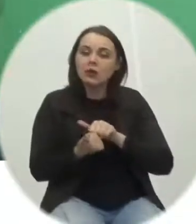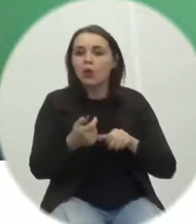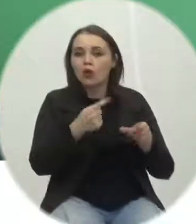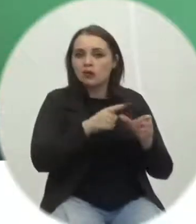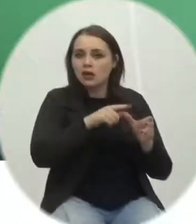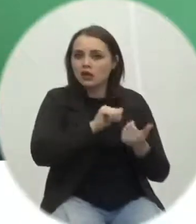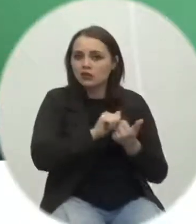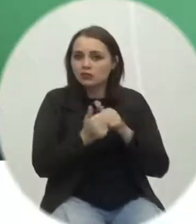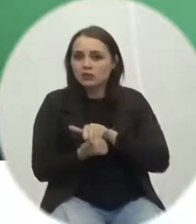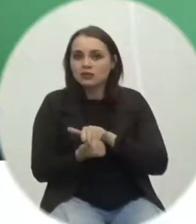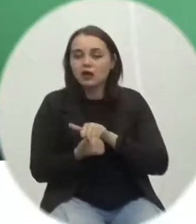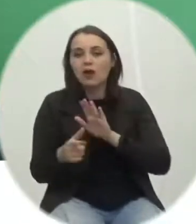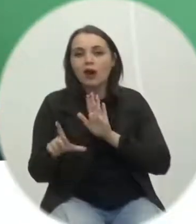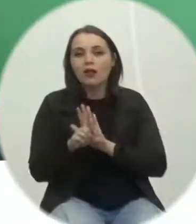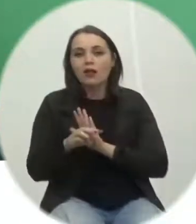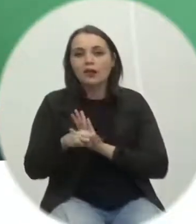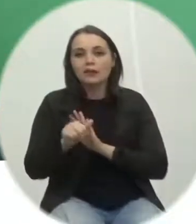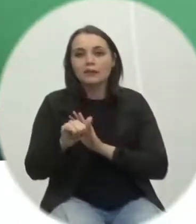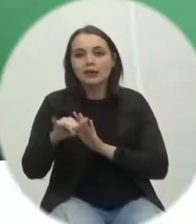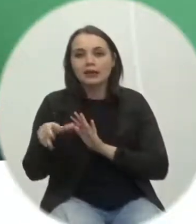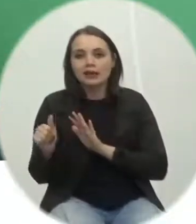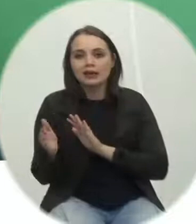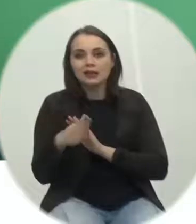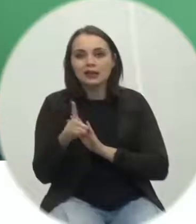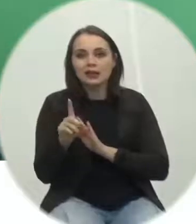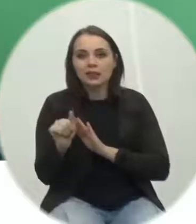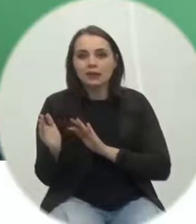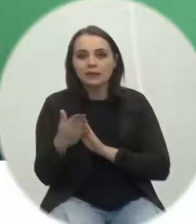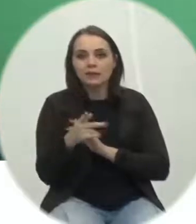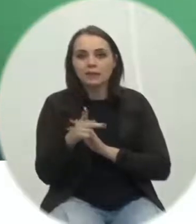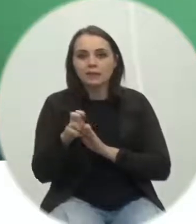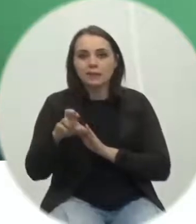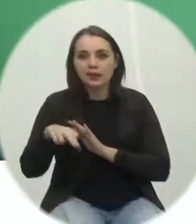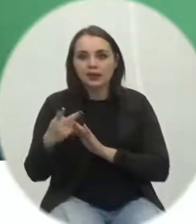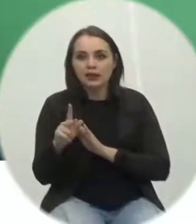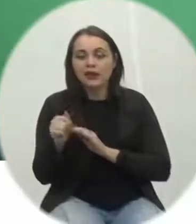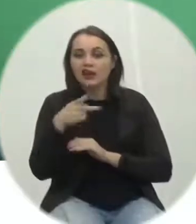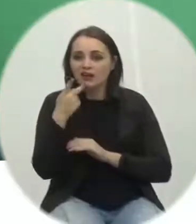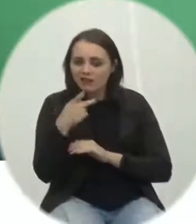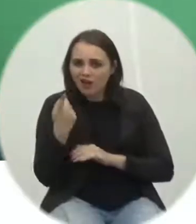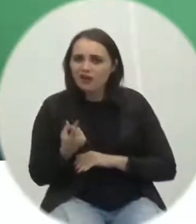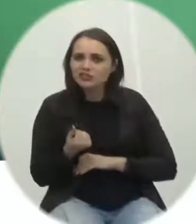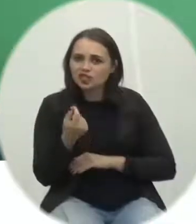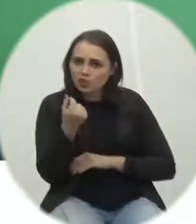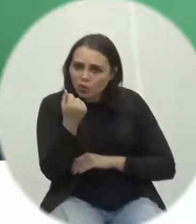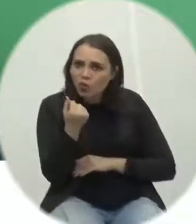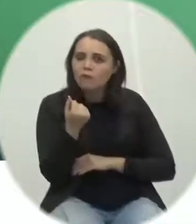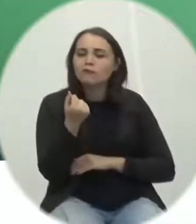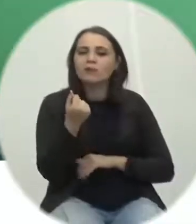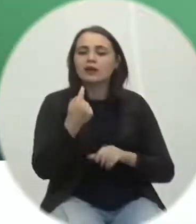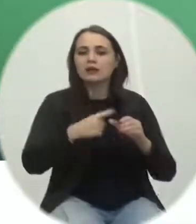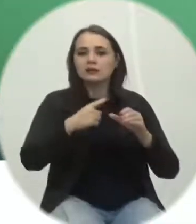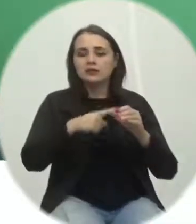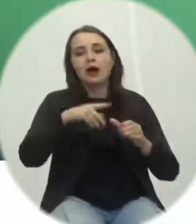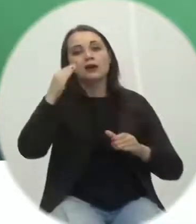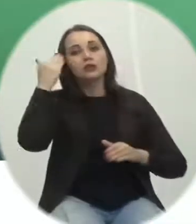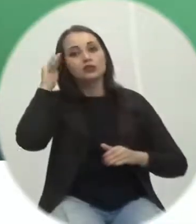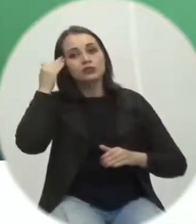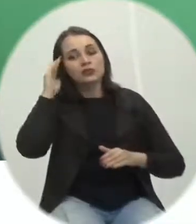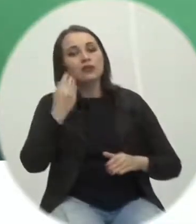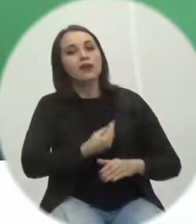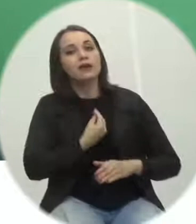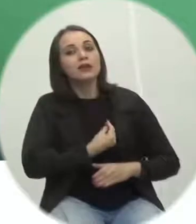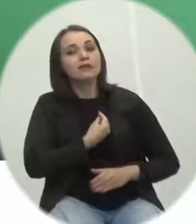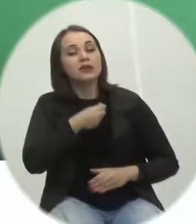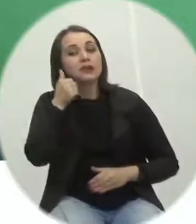à lei Maria da Penha, que trata sobre também economia ao município, que trata sobre compreender que a vida